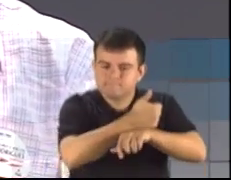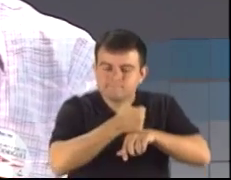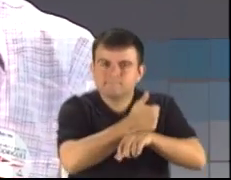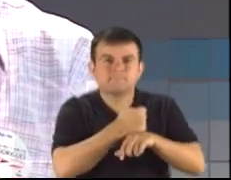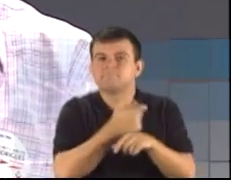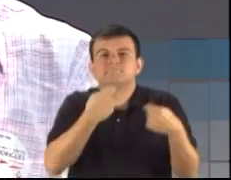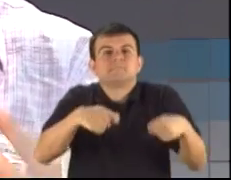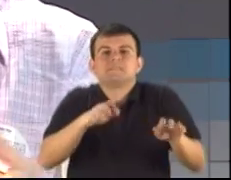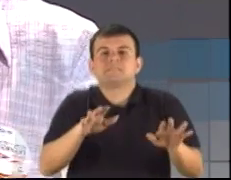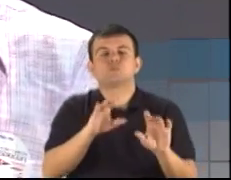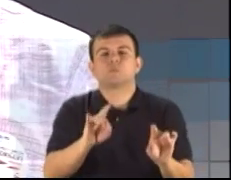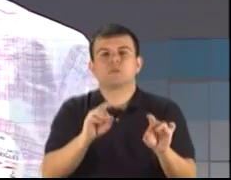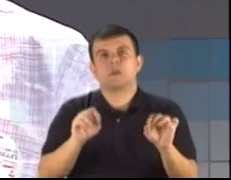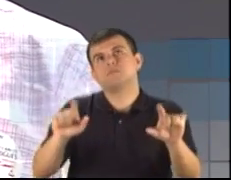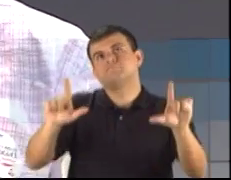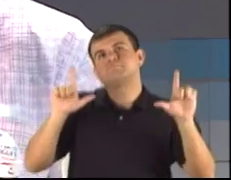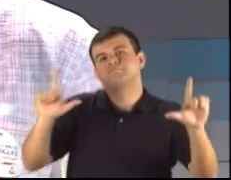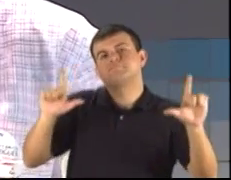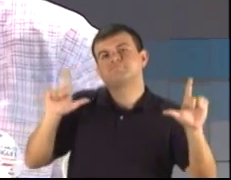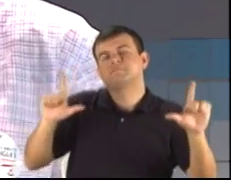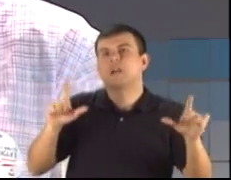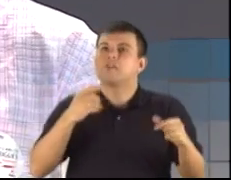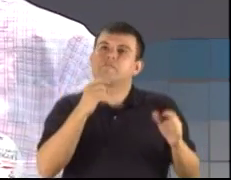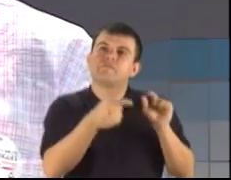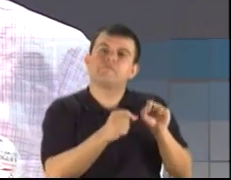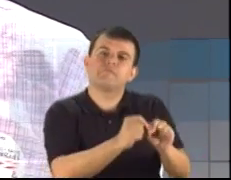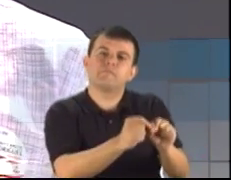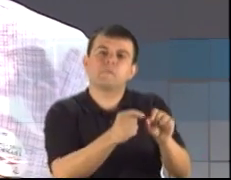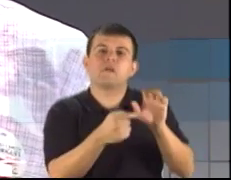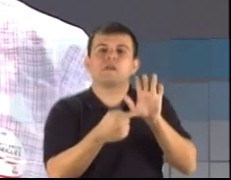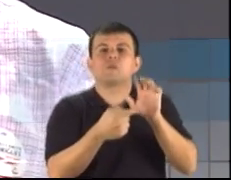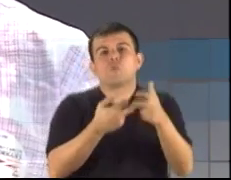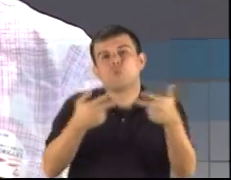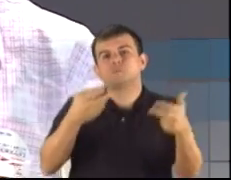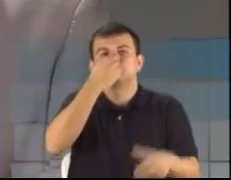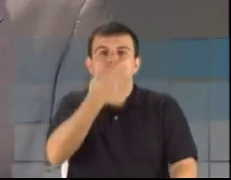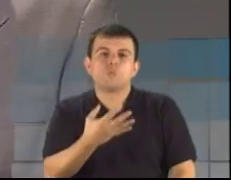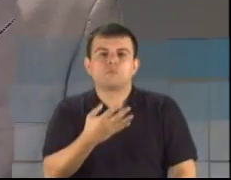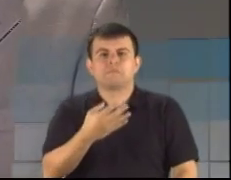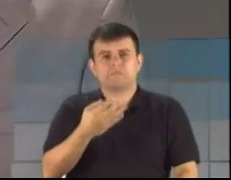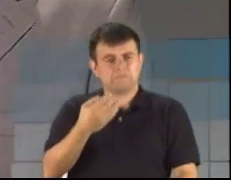mostrar na mídia o que de bom a gente está fazendo. Eu nunca vi um governo onde precisa provar... Tempo escotado o candidato?